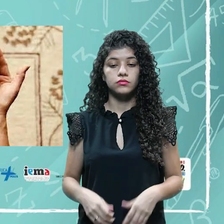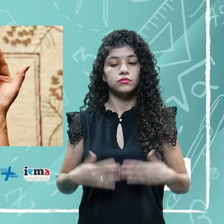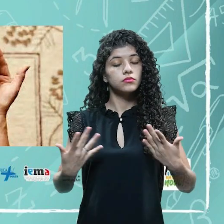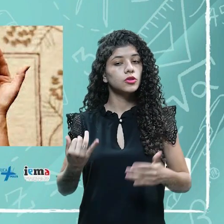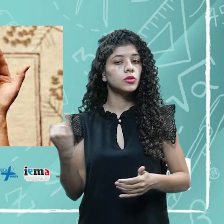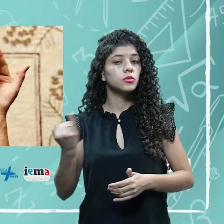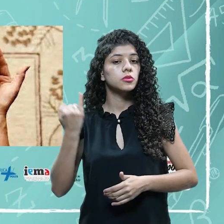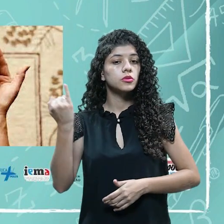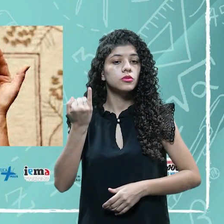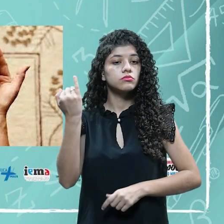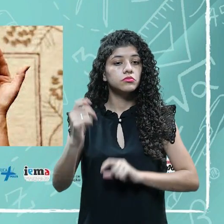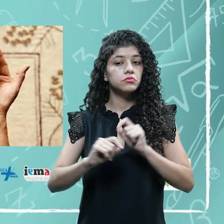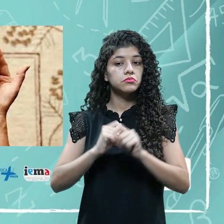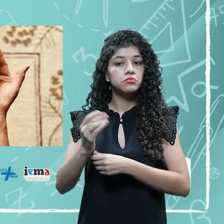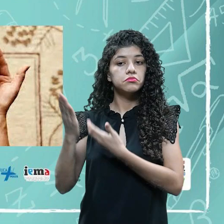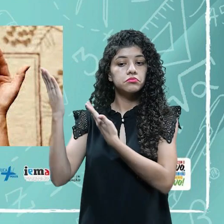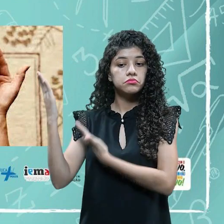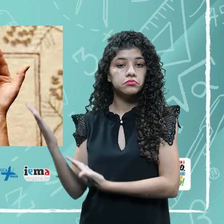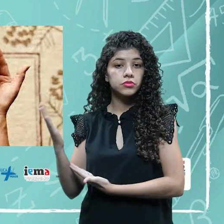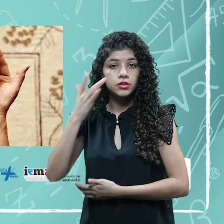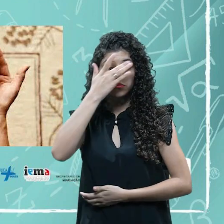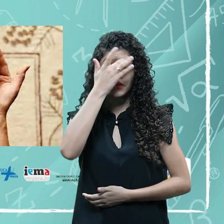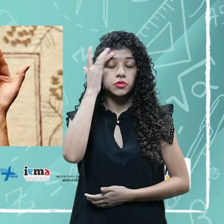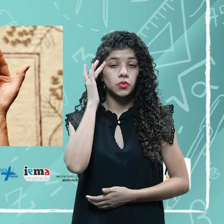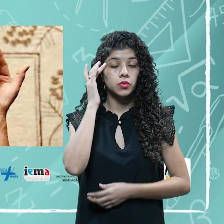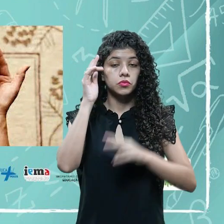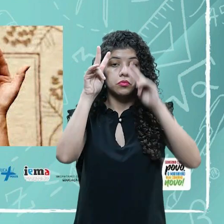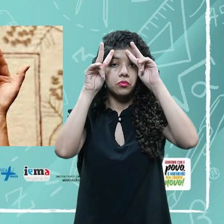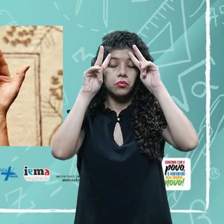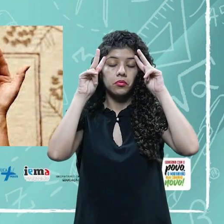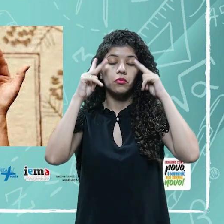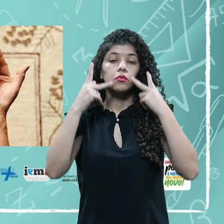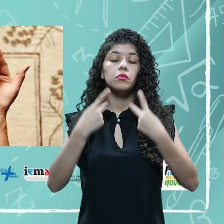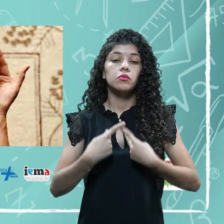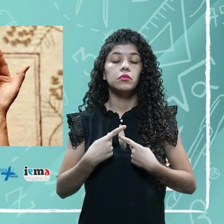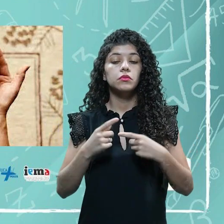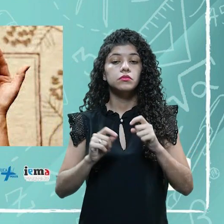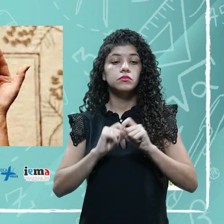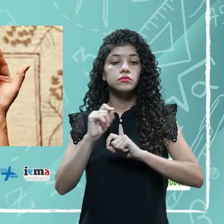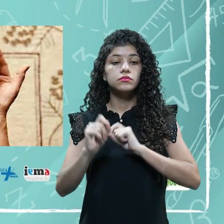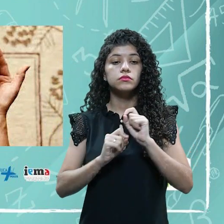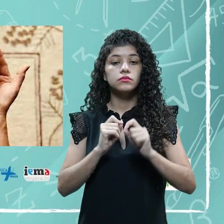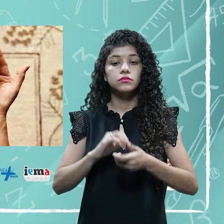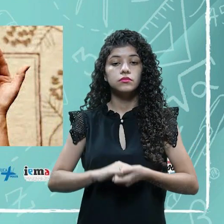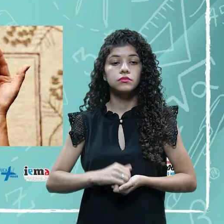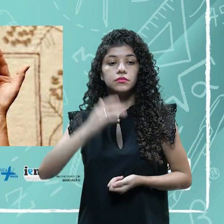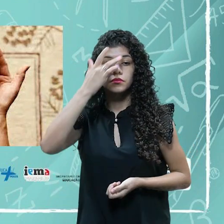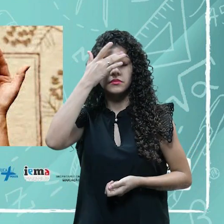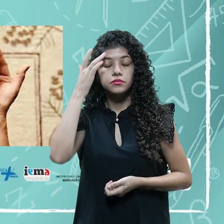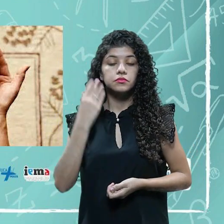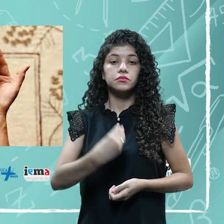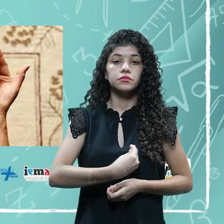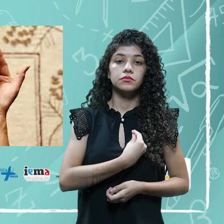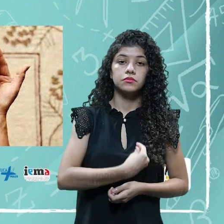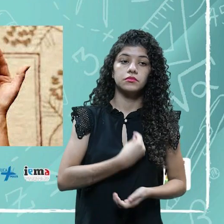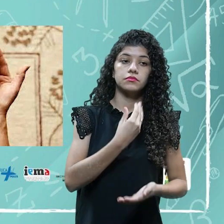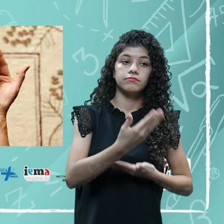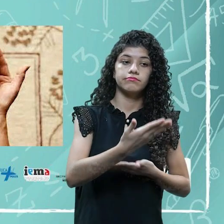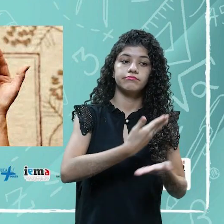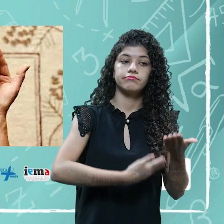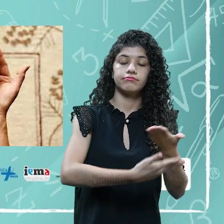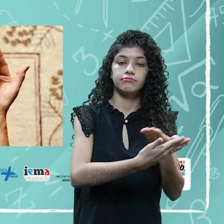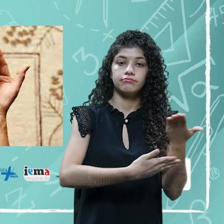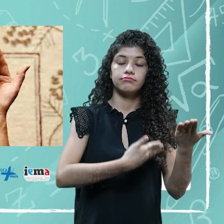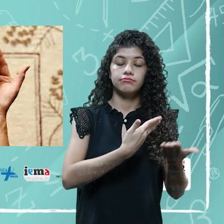importância do cerimonial para os seres humanos, né? É uma maneira do homem conviver com o outro, né? Então,